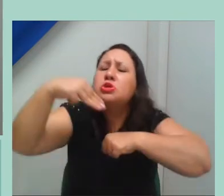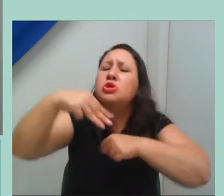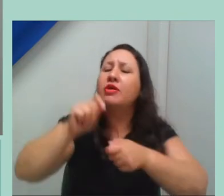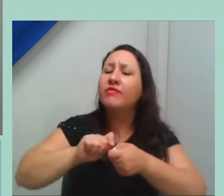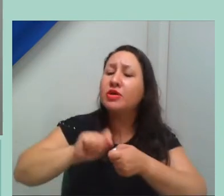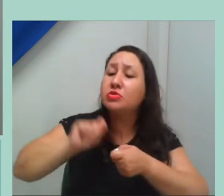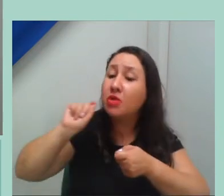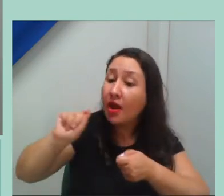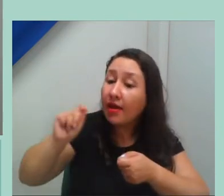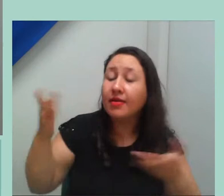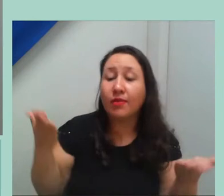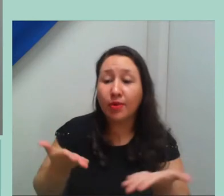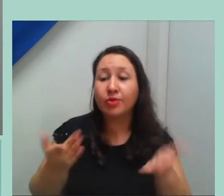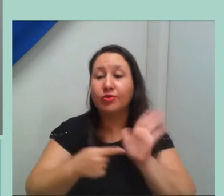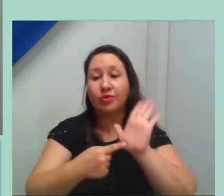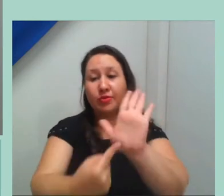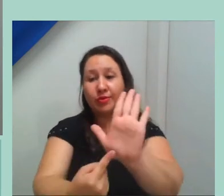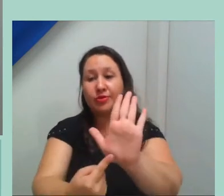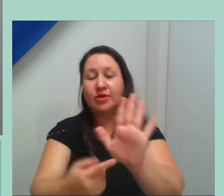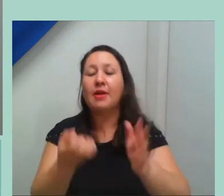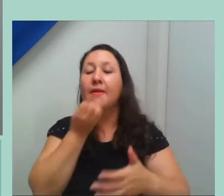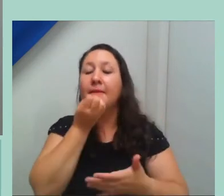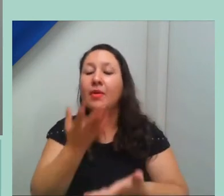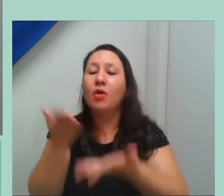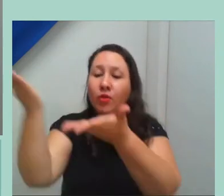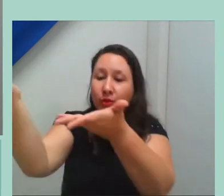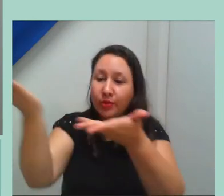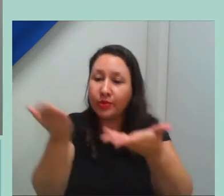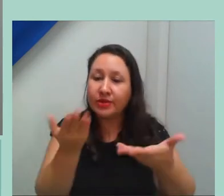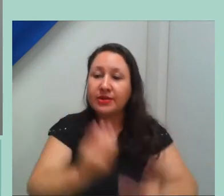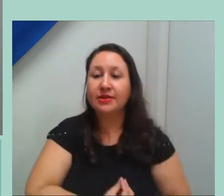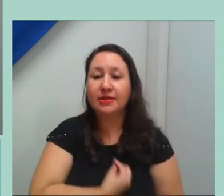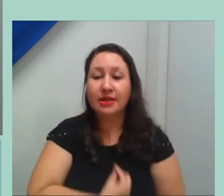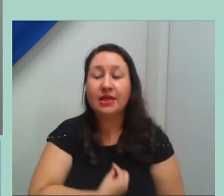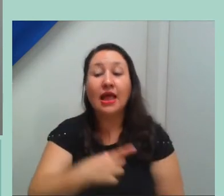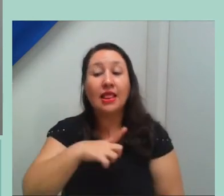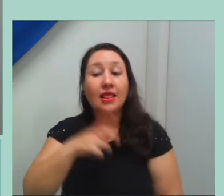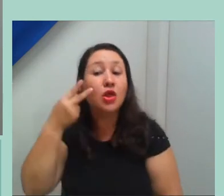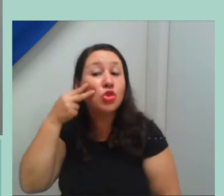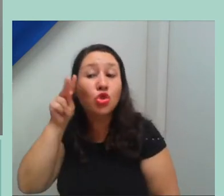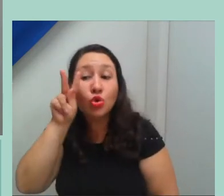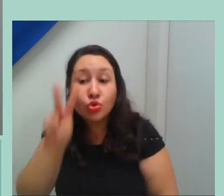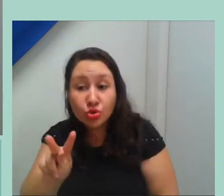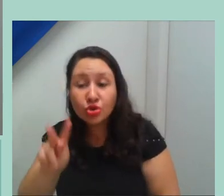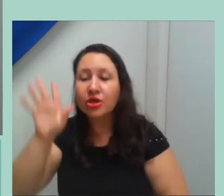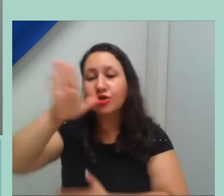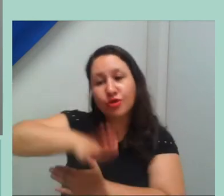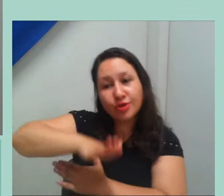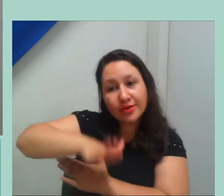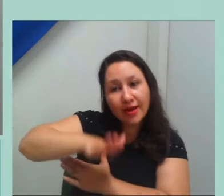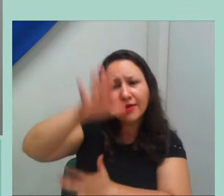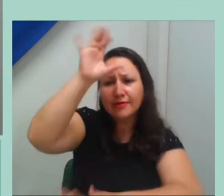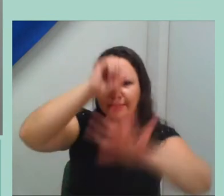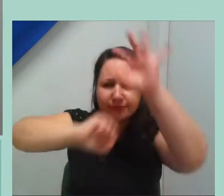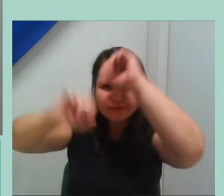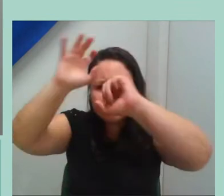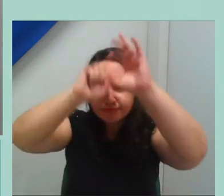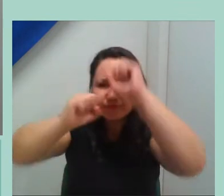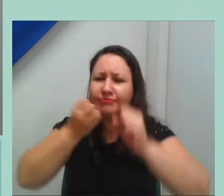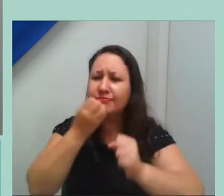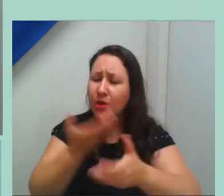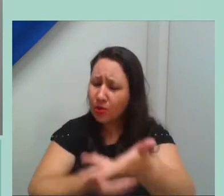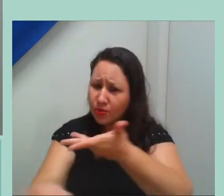-vindos, quem está participando desse evento, que sejam duas tartas, né, de muito aprendizado, de muita colaboração, de muita troca de experiência.